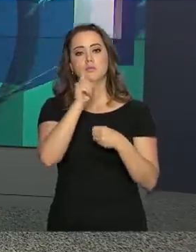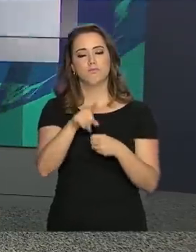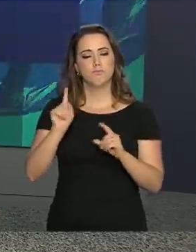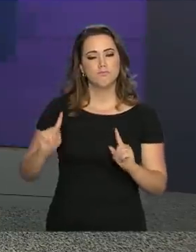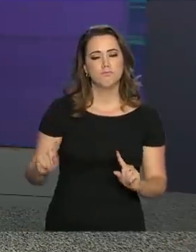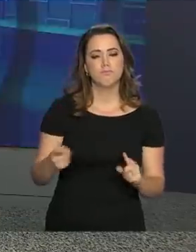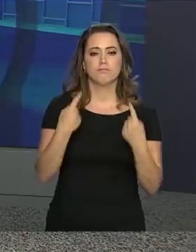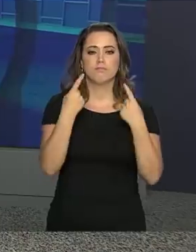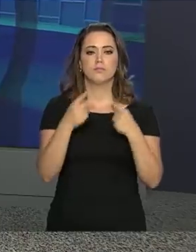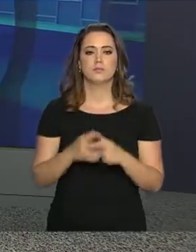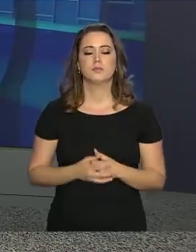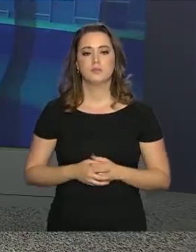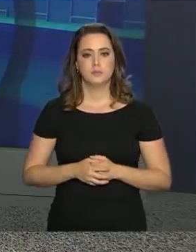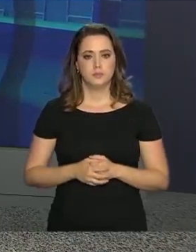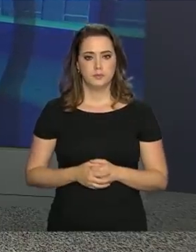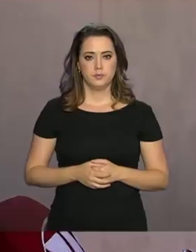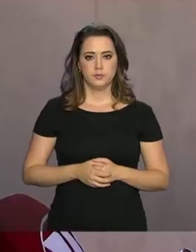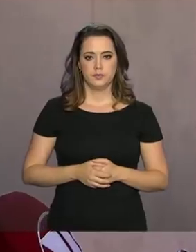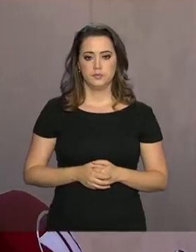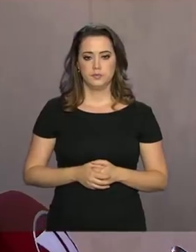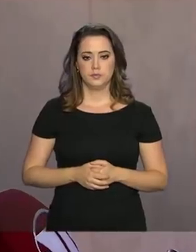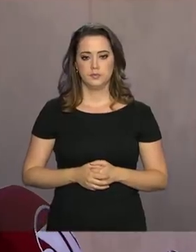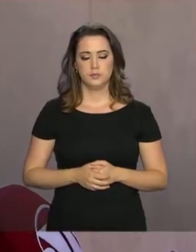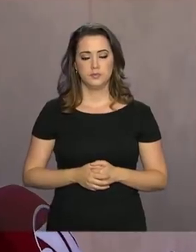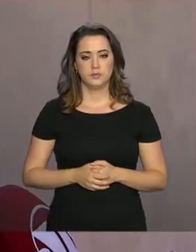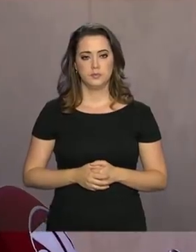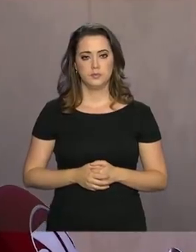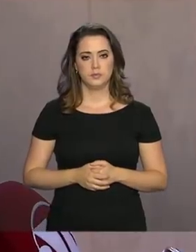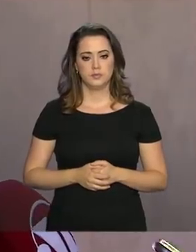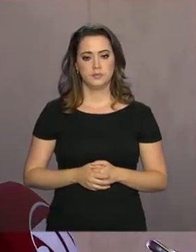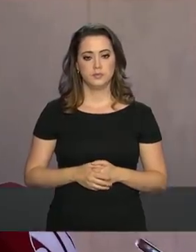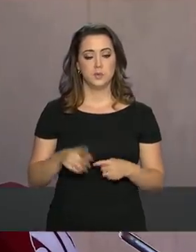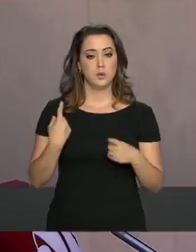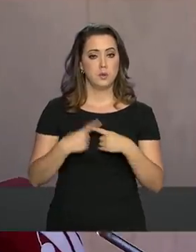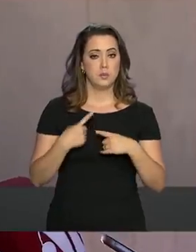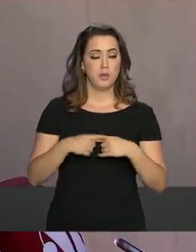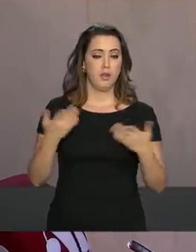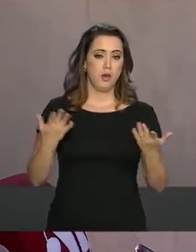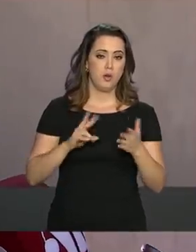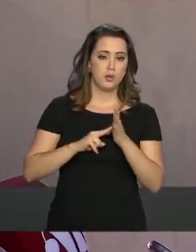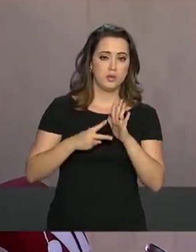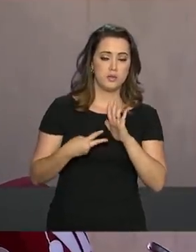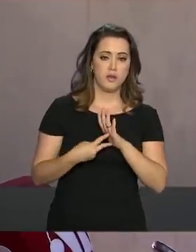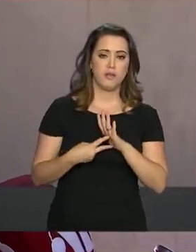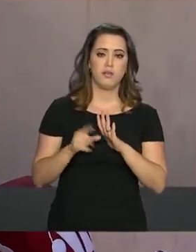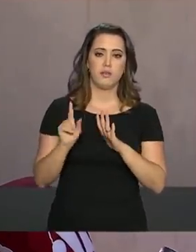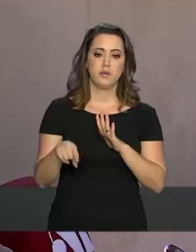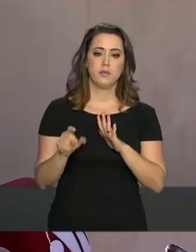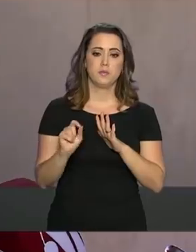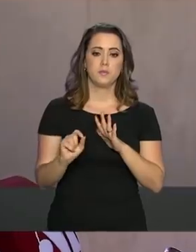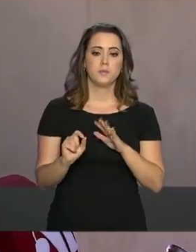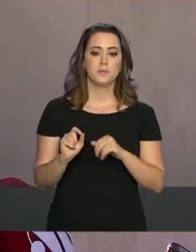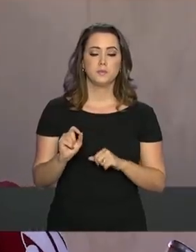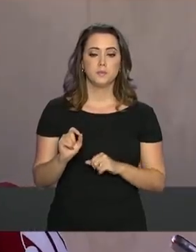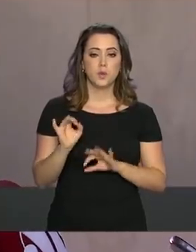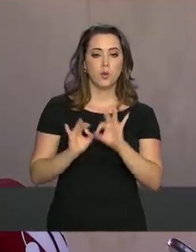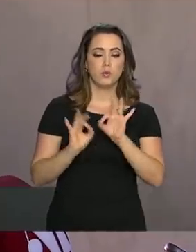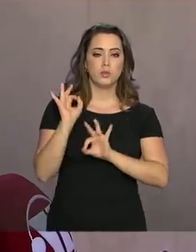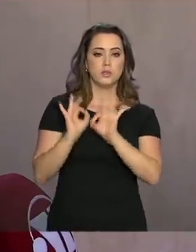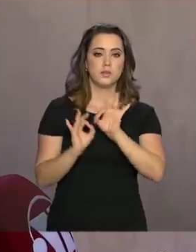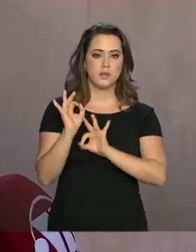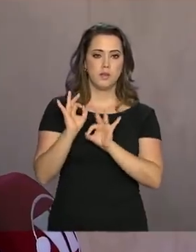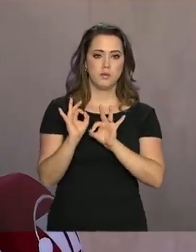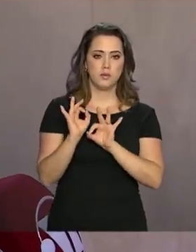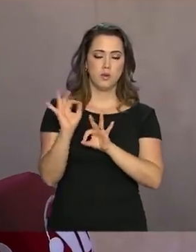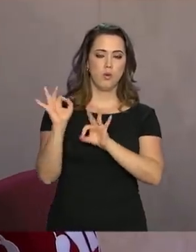será um grande desafio. As medidas agora são no sentido de organizar